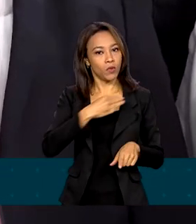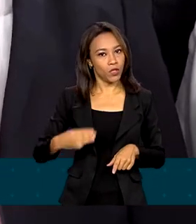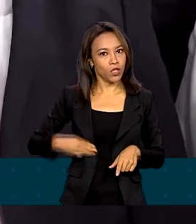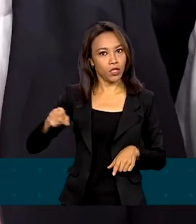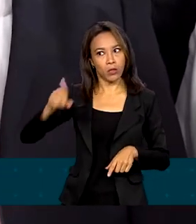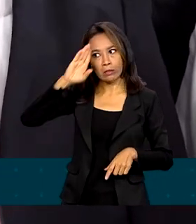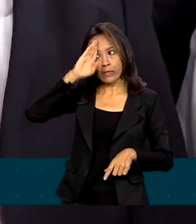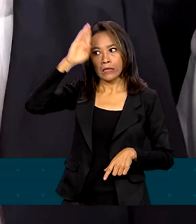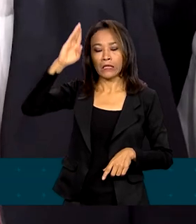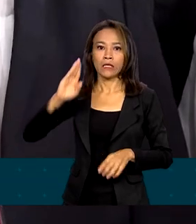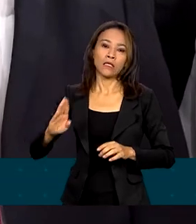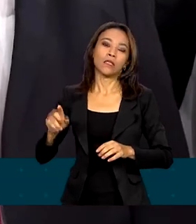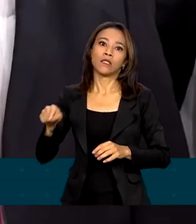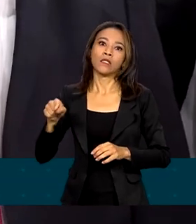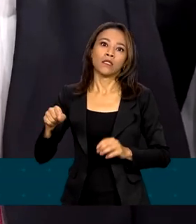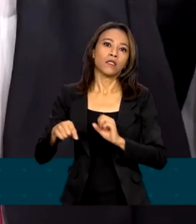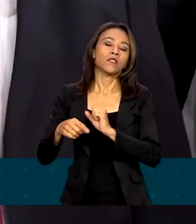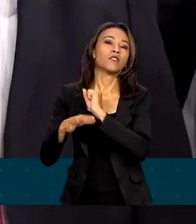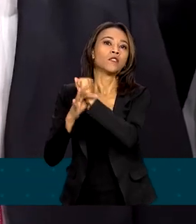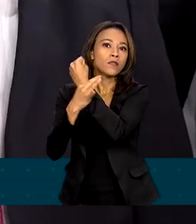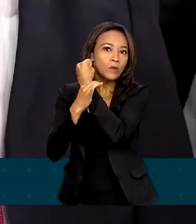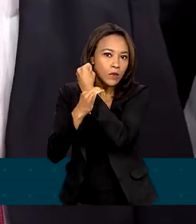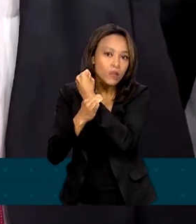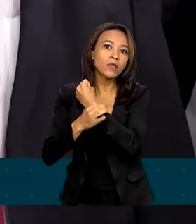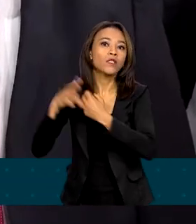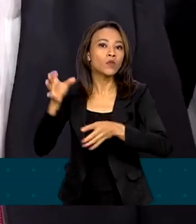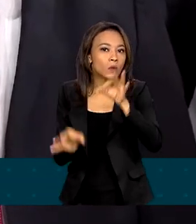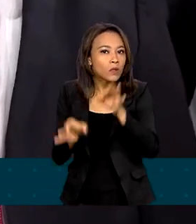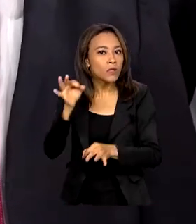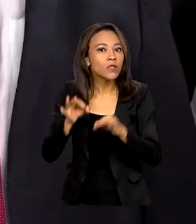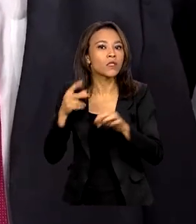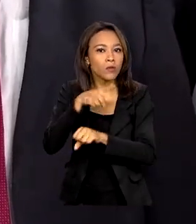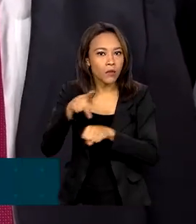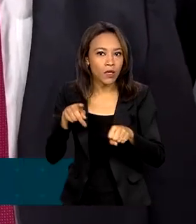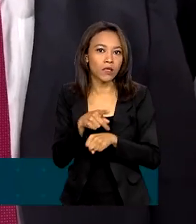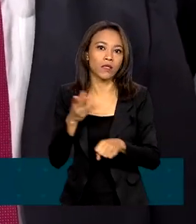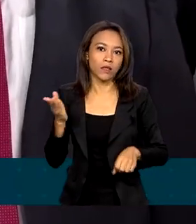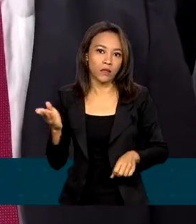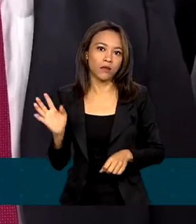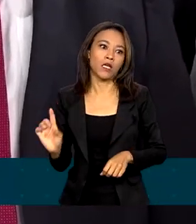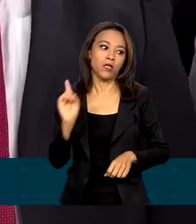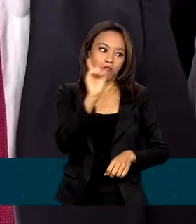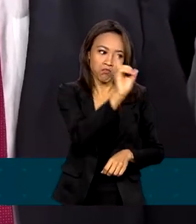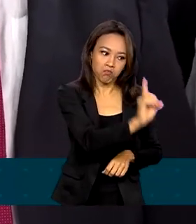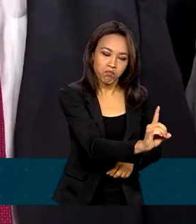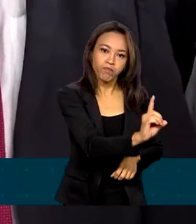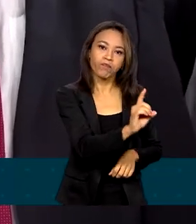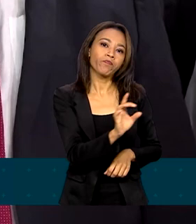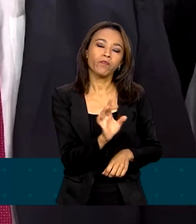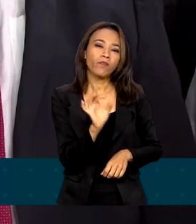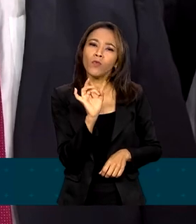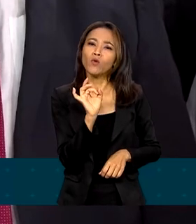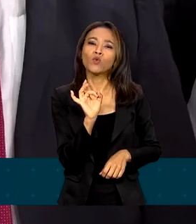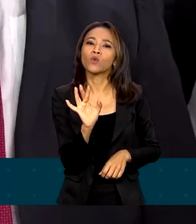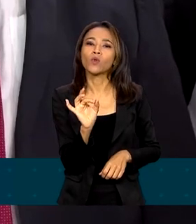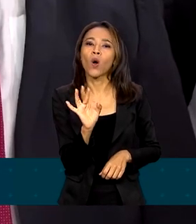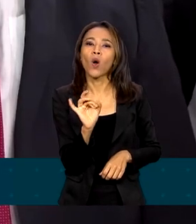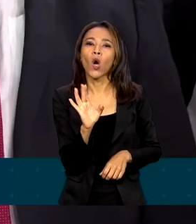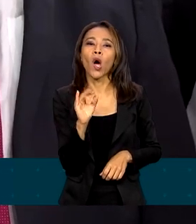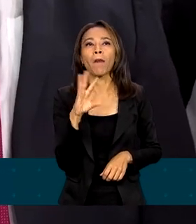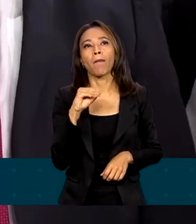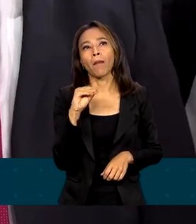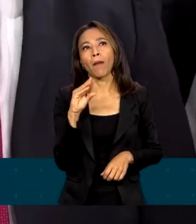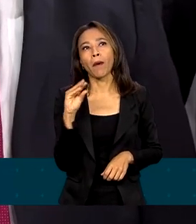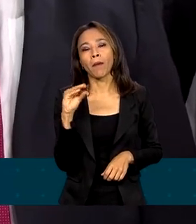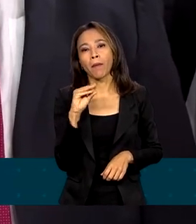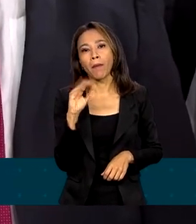de segurança pública e justiça do país, repito, trazendo não apenas a palavra,